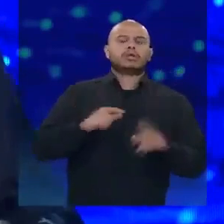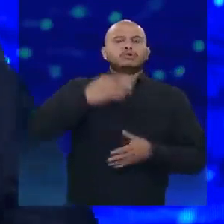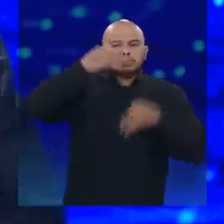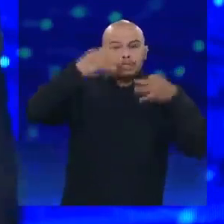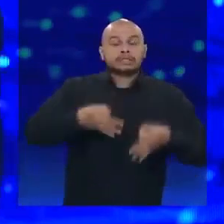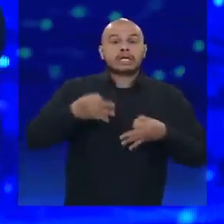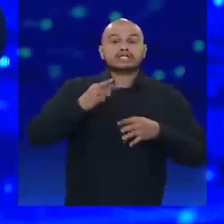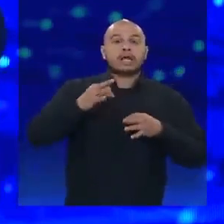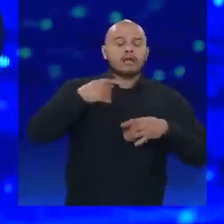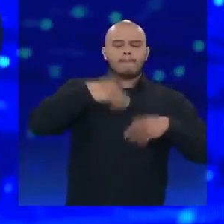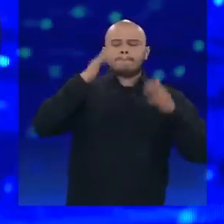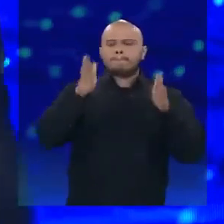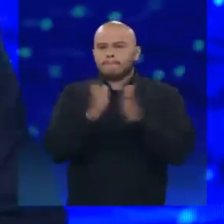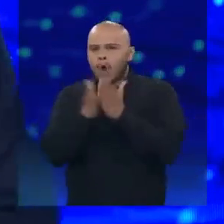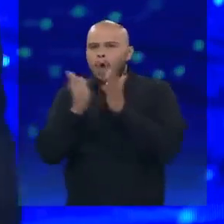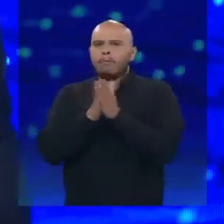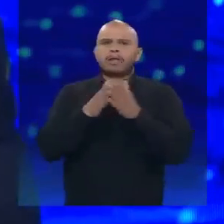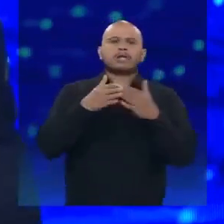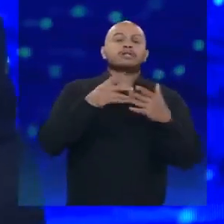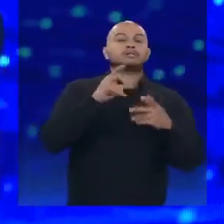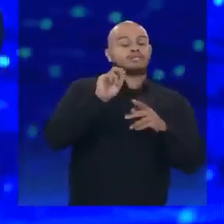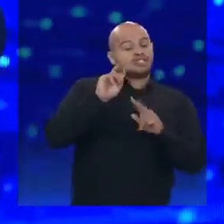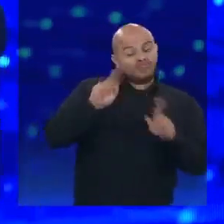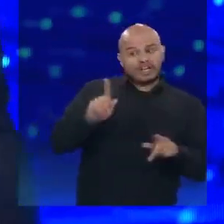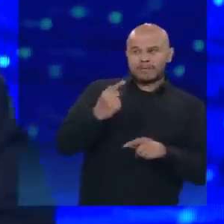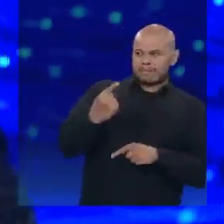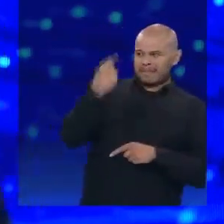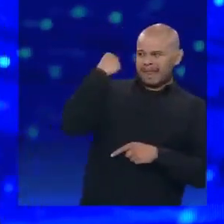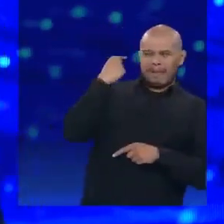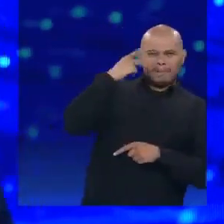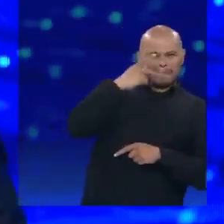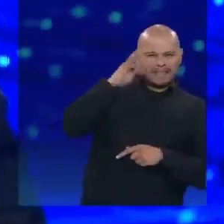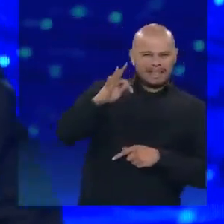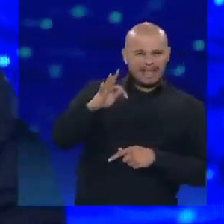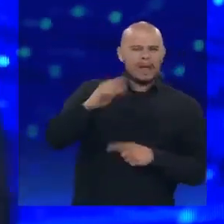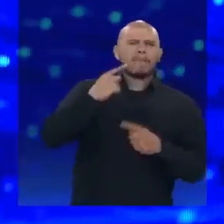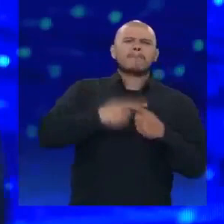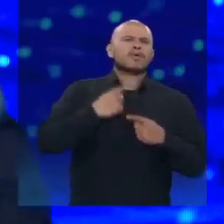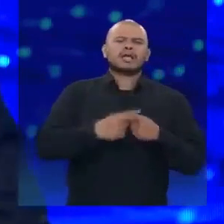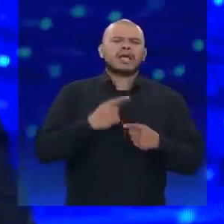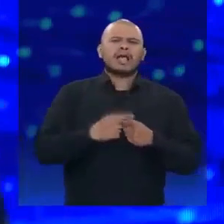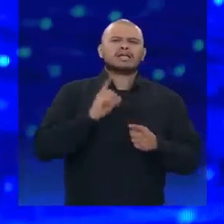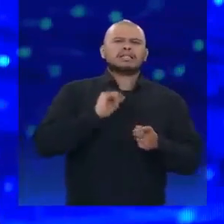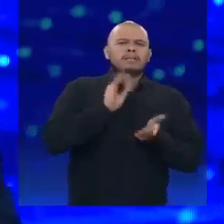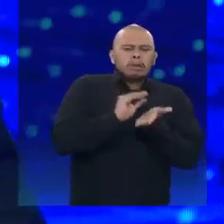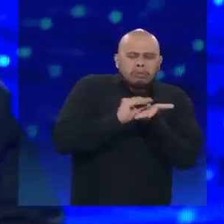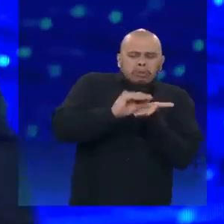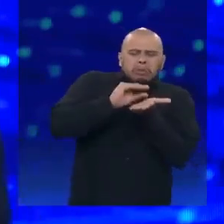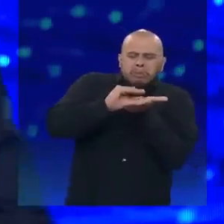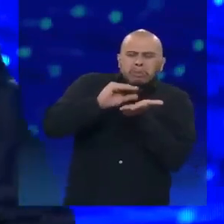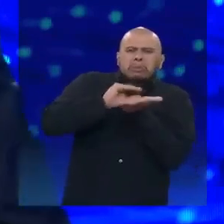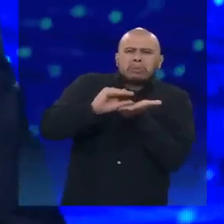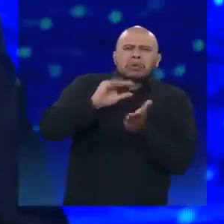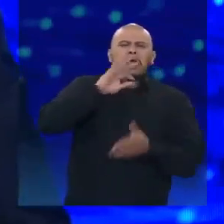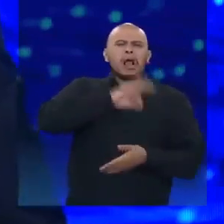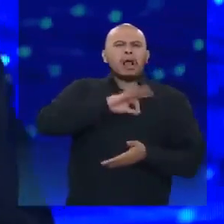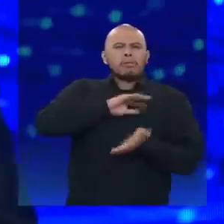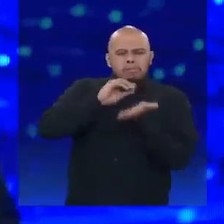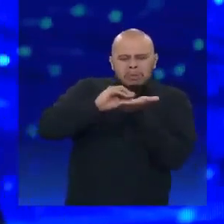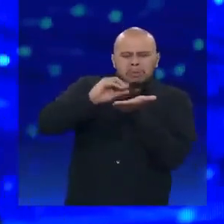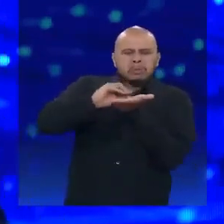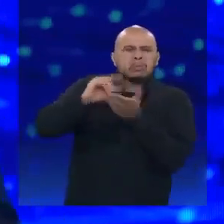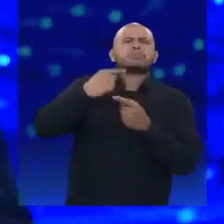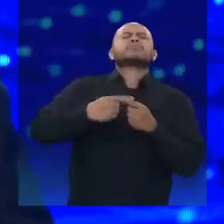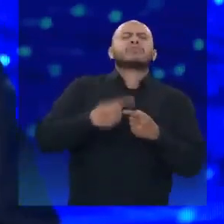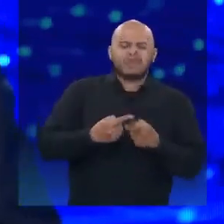pobres, diferentemente do PT lá atrás, por que o PT lá atrás não aumentou, pagava uma miséria de Bolsa Família? Era uma miséria. Tinha